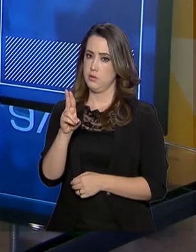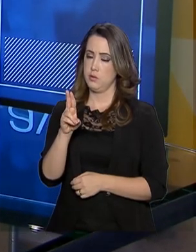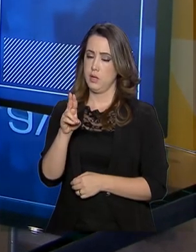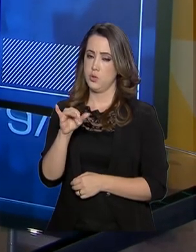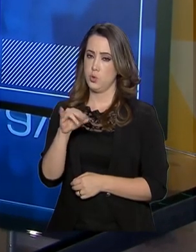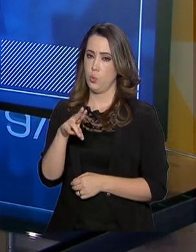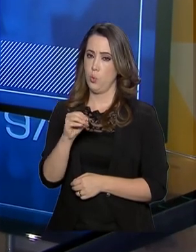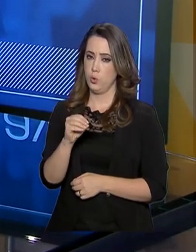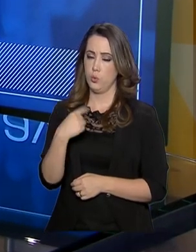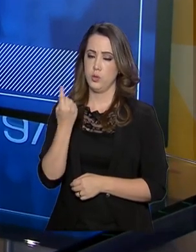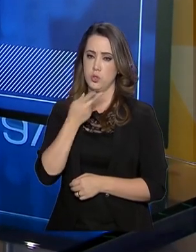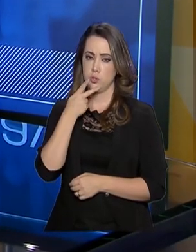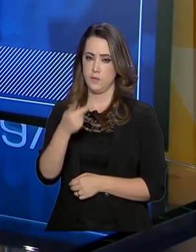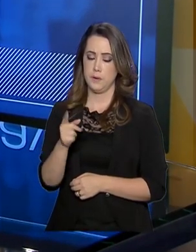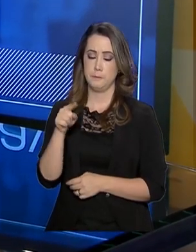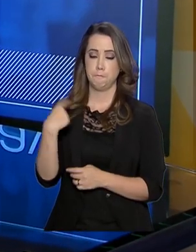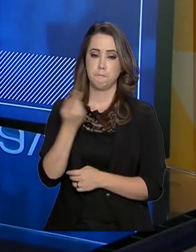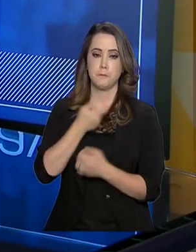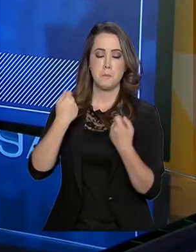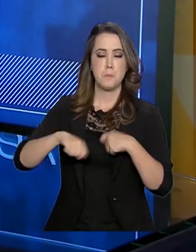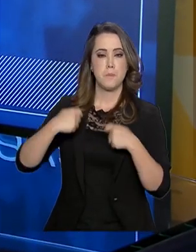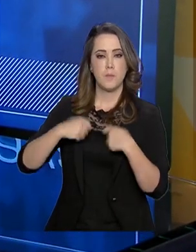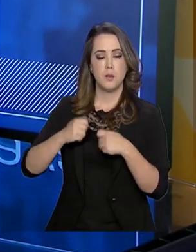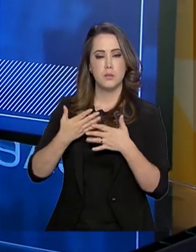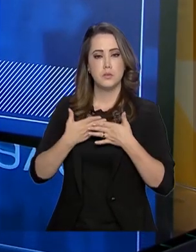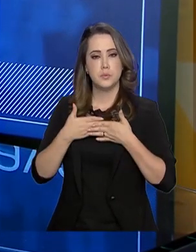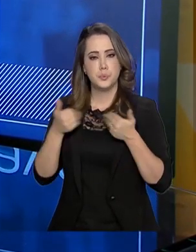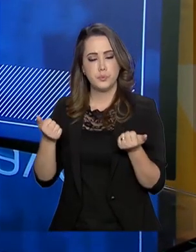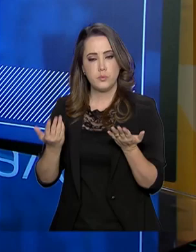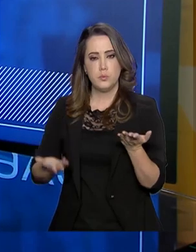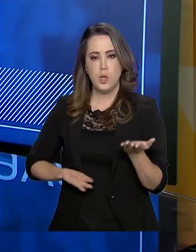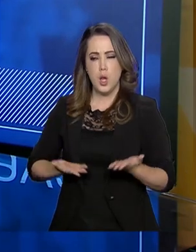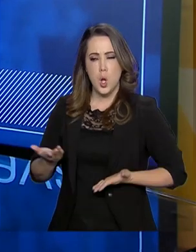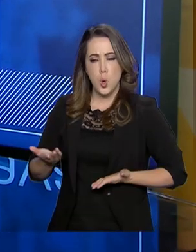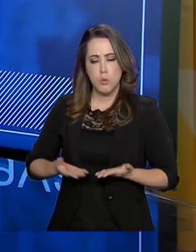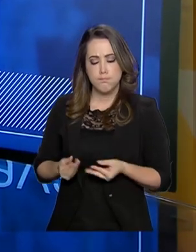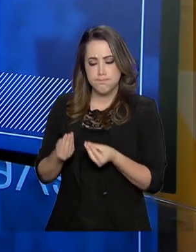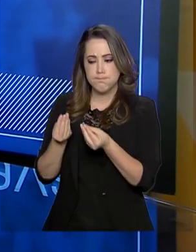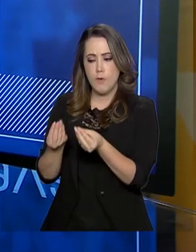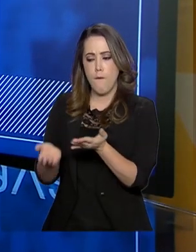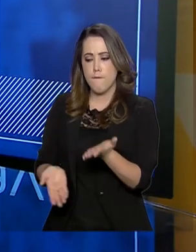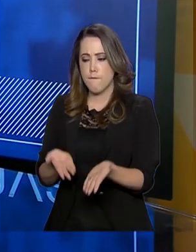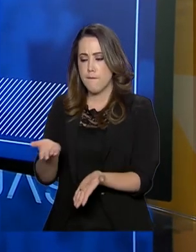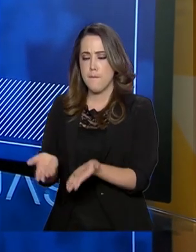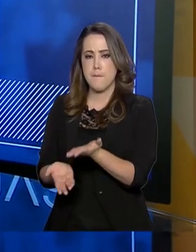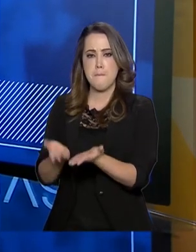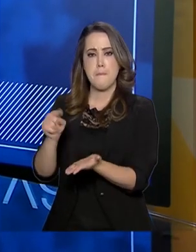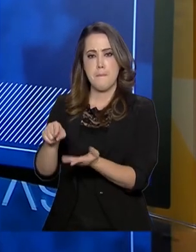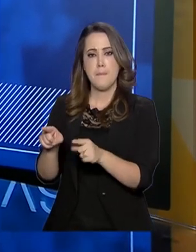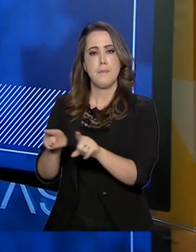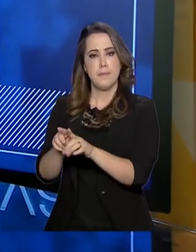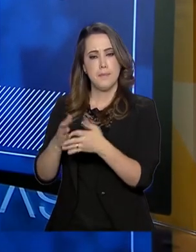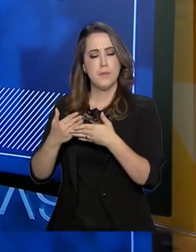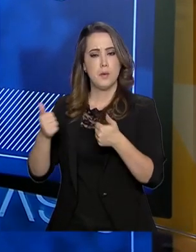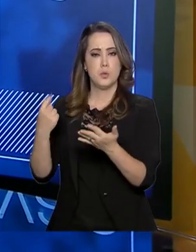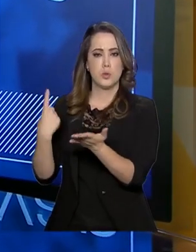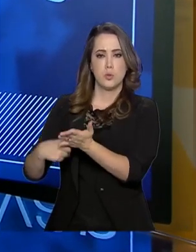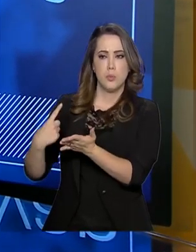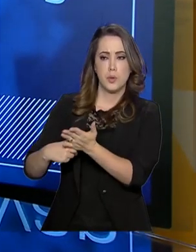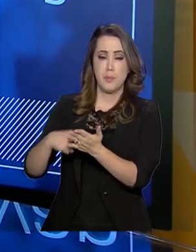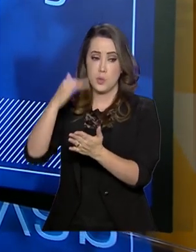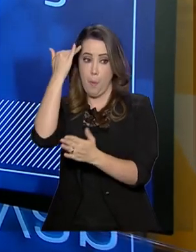nós precisamos disso para melhor servir e melhor atender, e melhor cumprir os compromissos